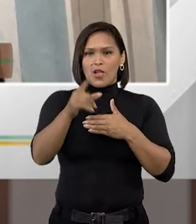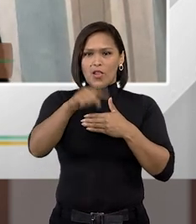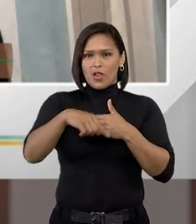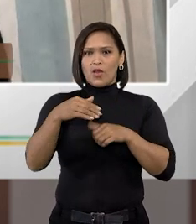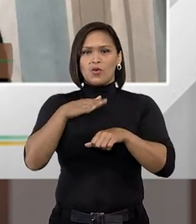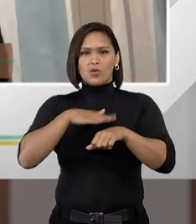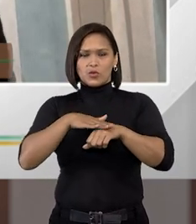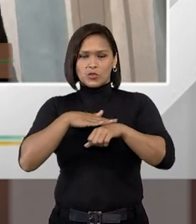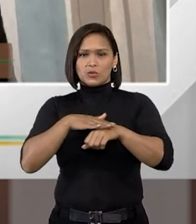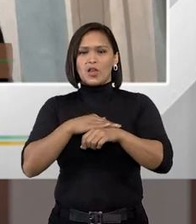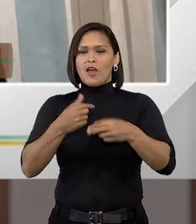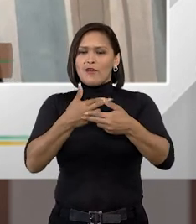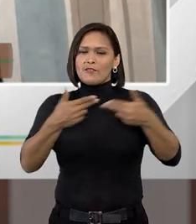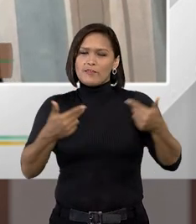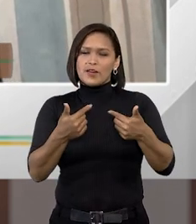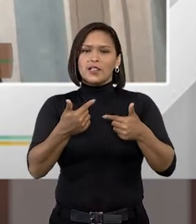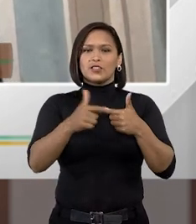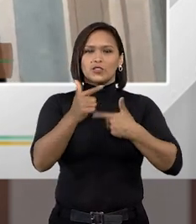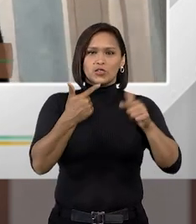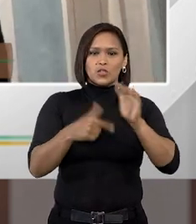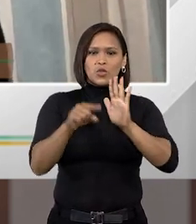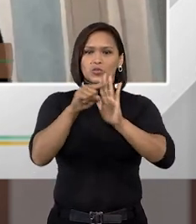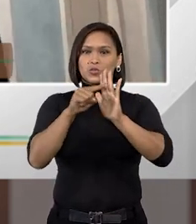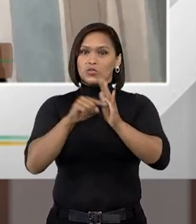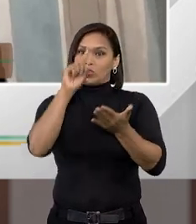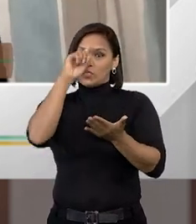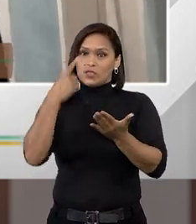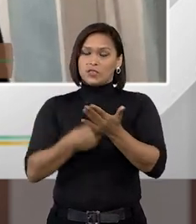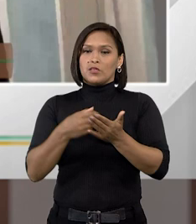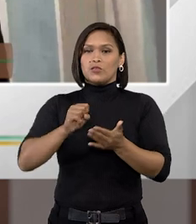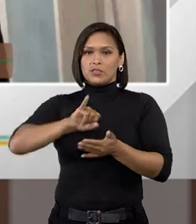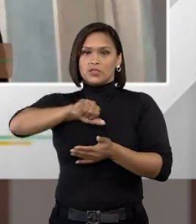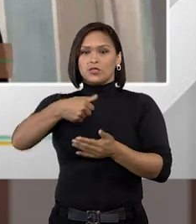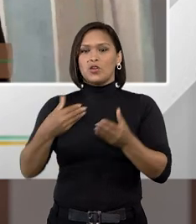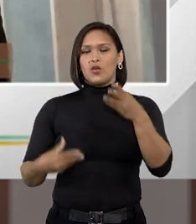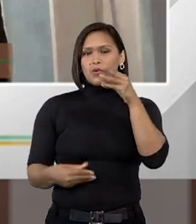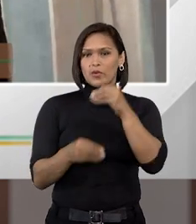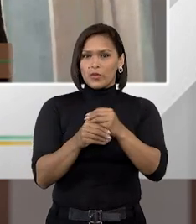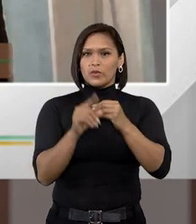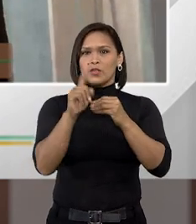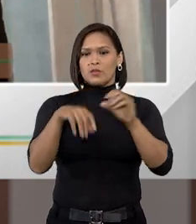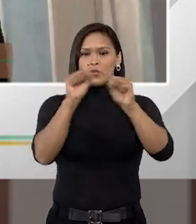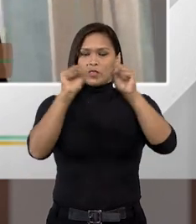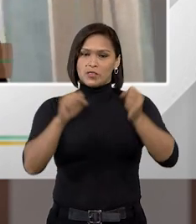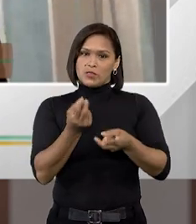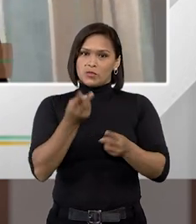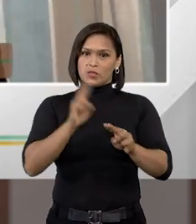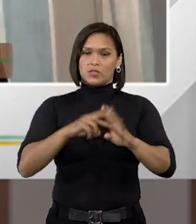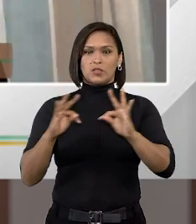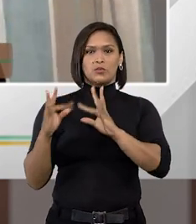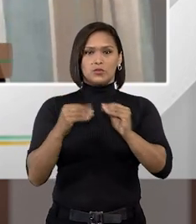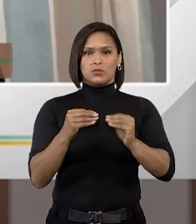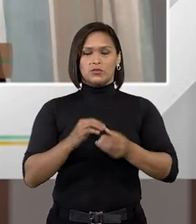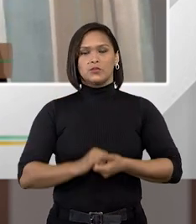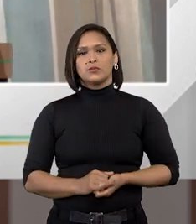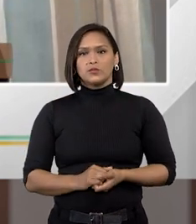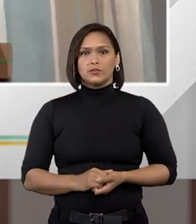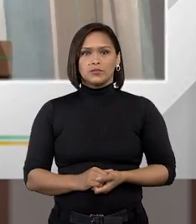nosso programa várias outras decisões do STJ que contribuem para o sistema prisional como um todo.